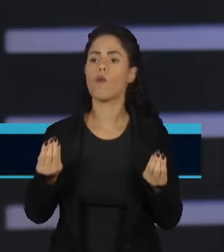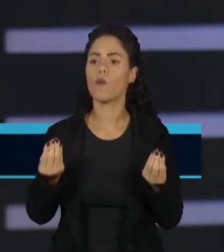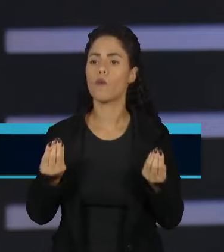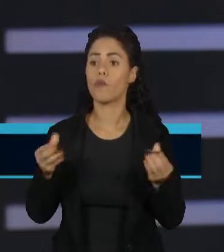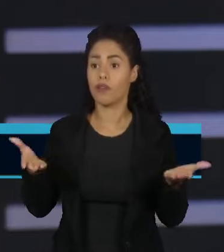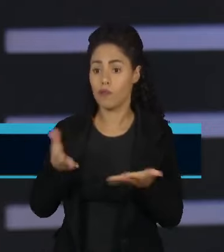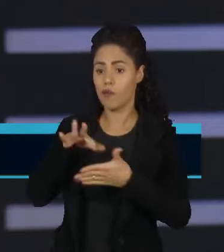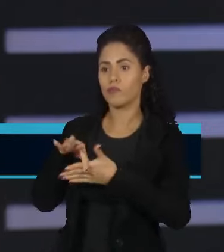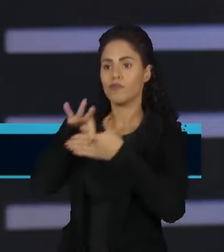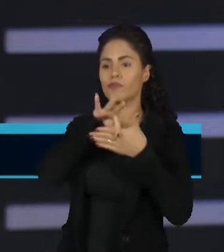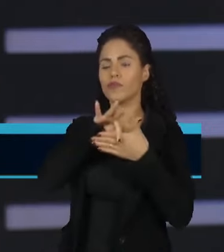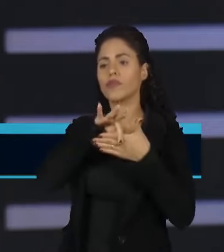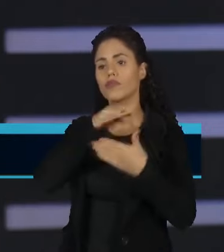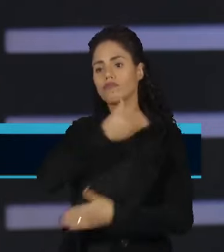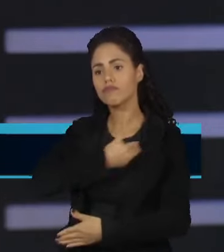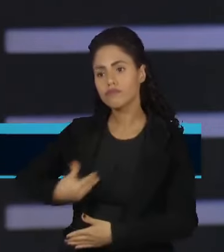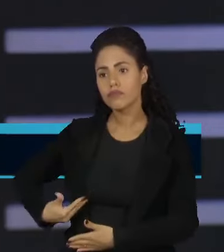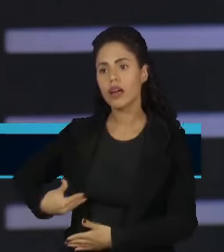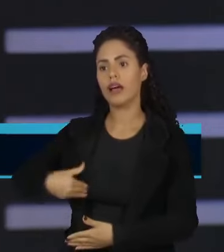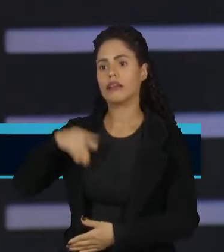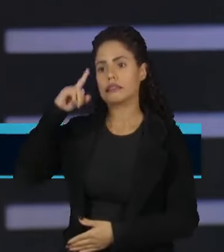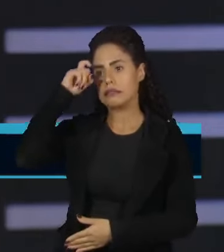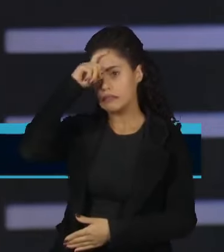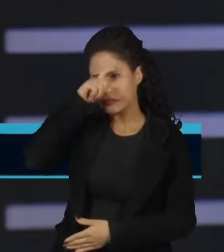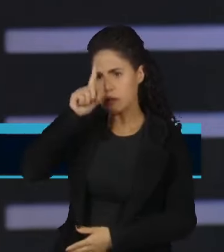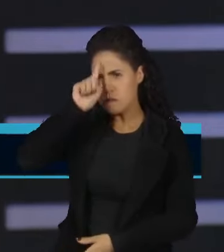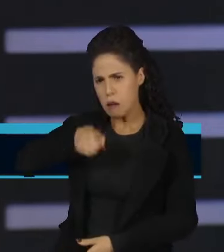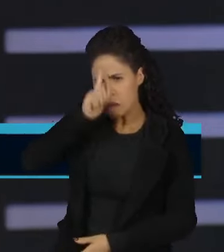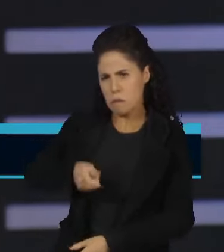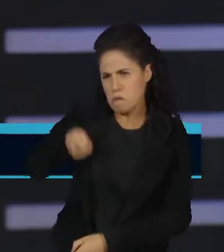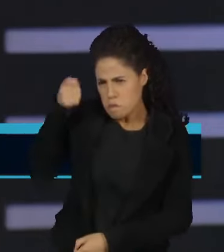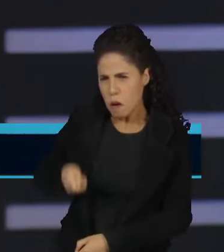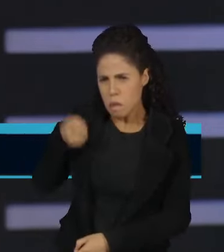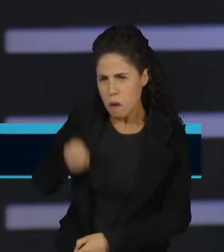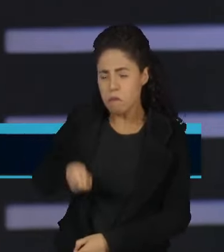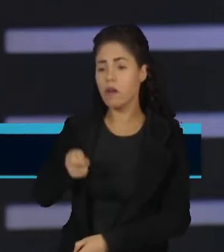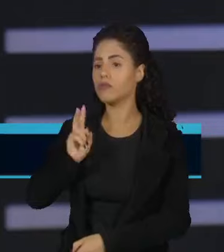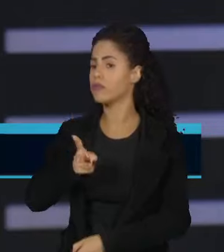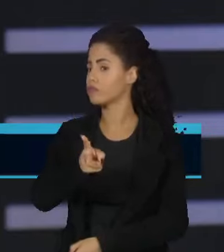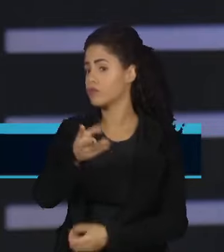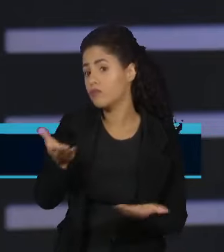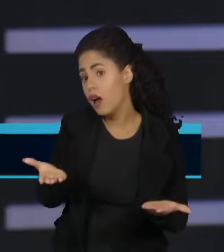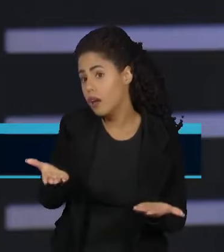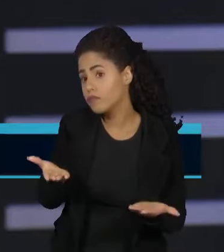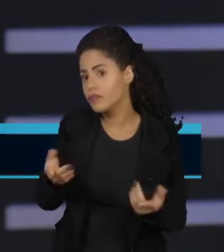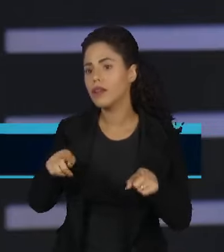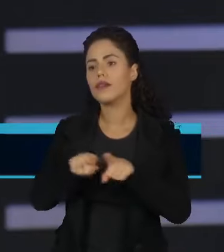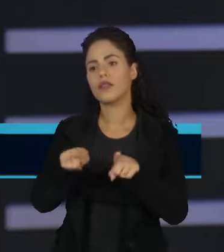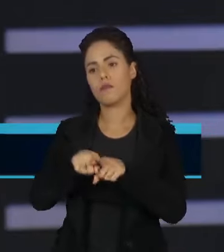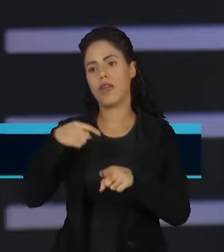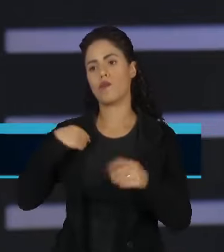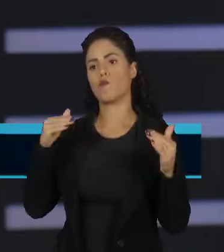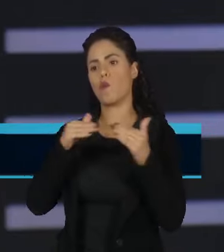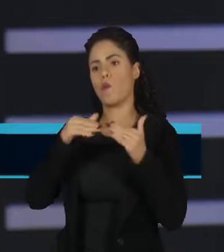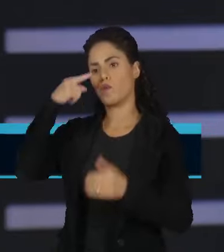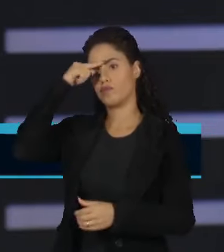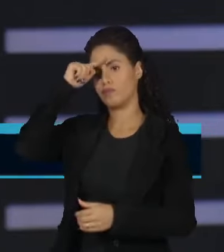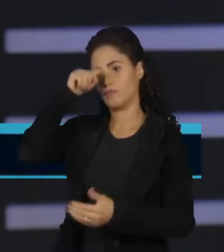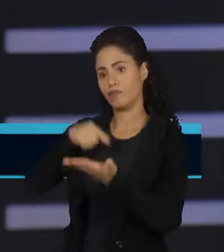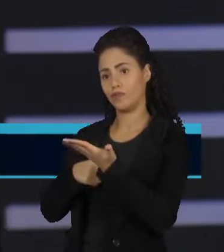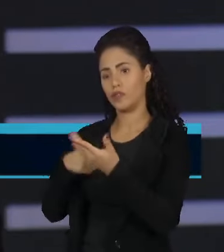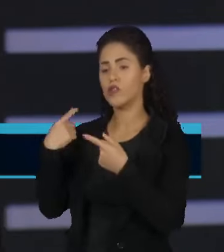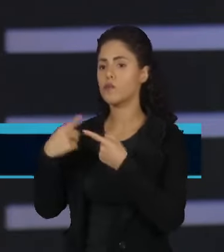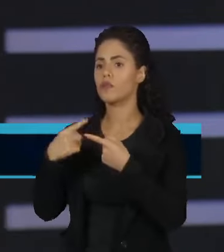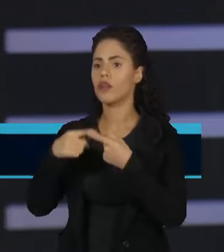é tendente, de fato, a um regime cada vez mais autoritário, mais autorreferido. Por outro lado, o professor tem toda a razão quando suscita que quem